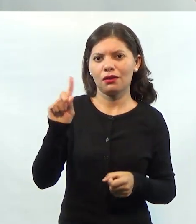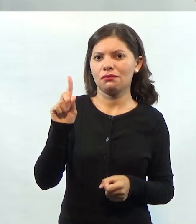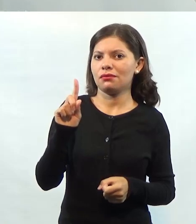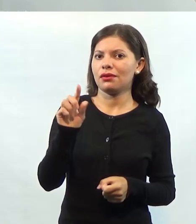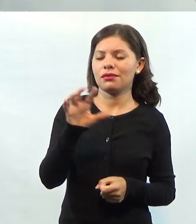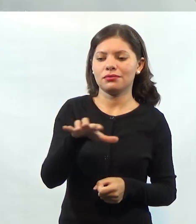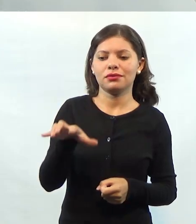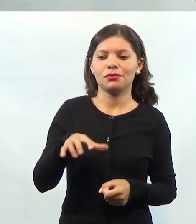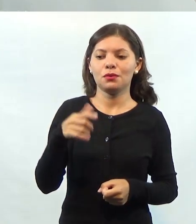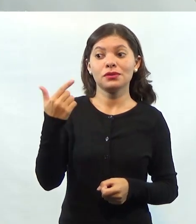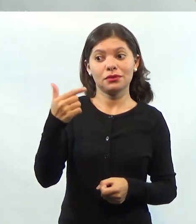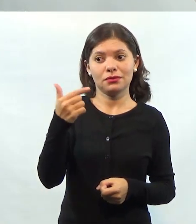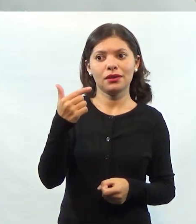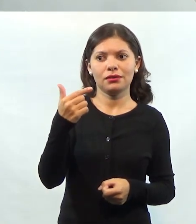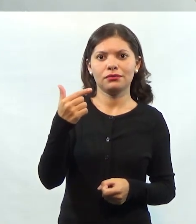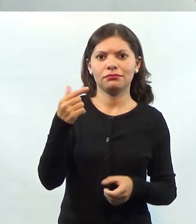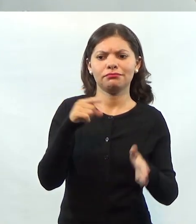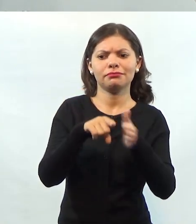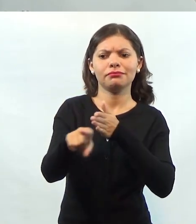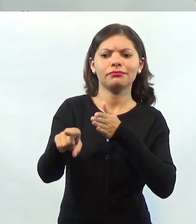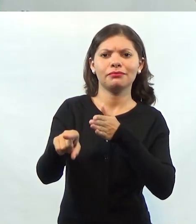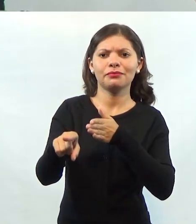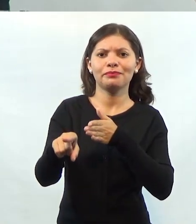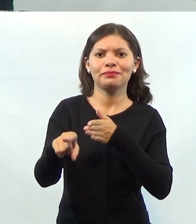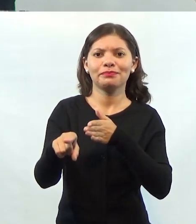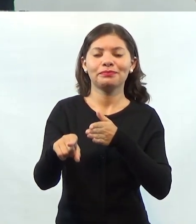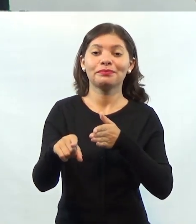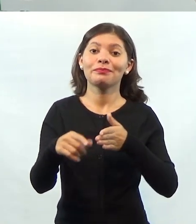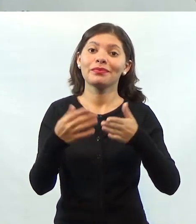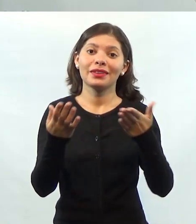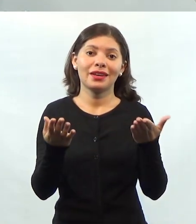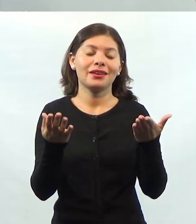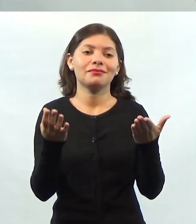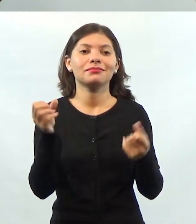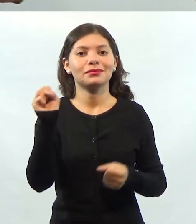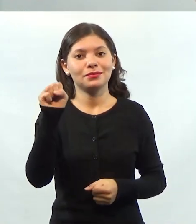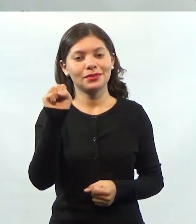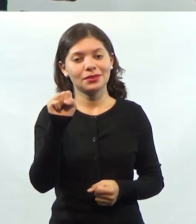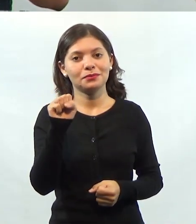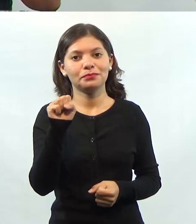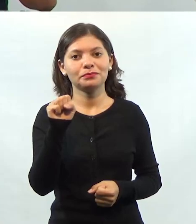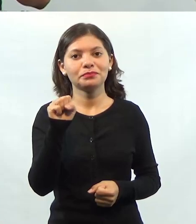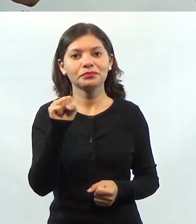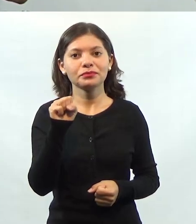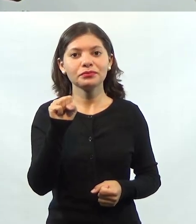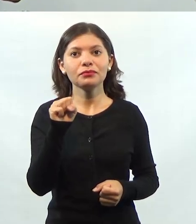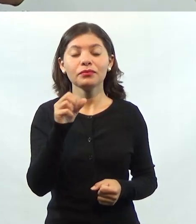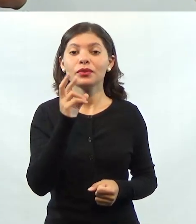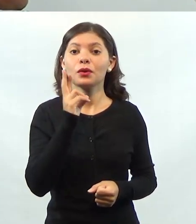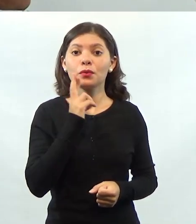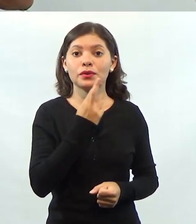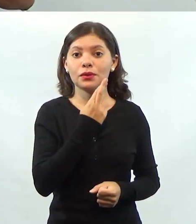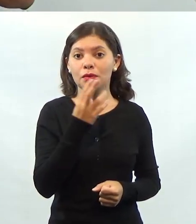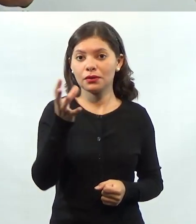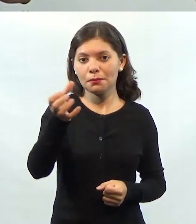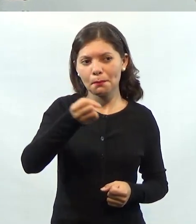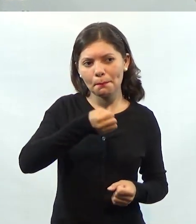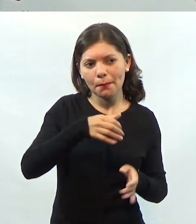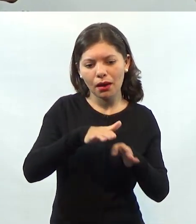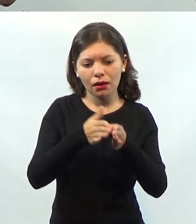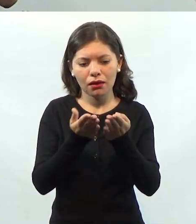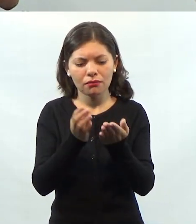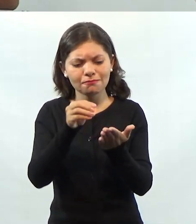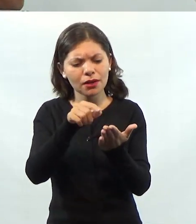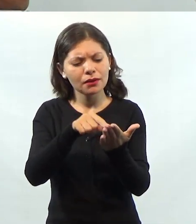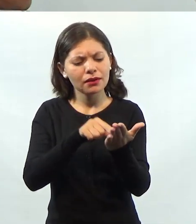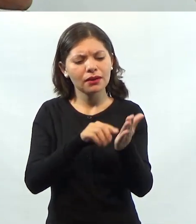setor secundário de transformação? Realmente, um restaurante, ele pega os ingredientes